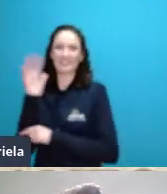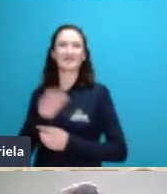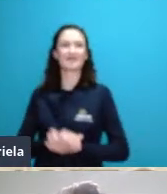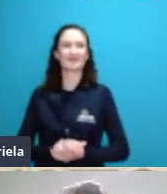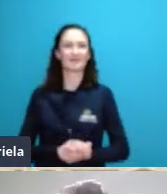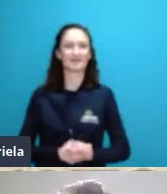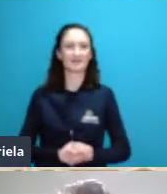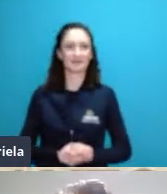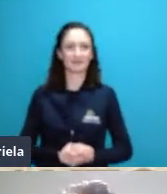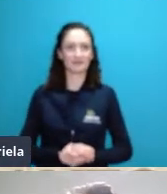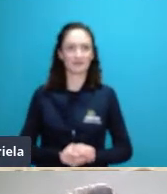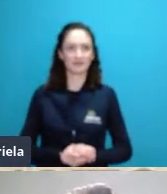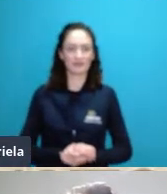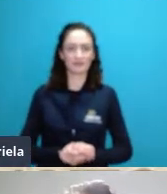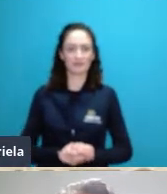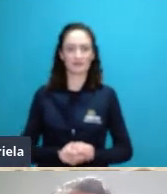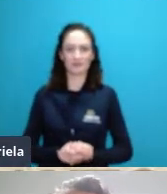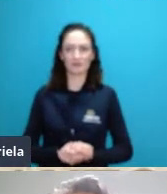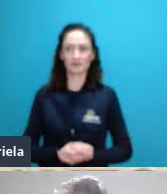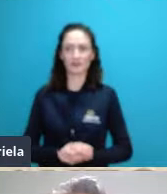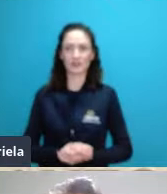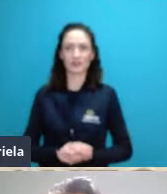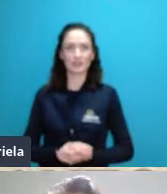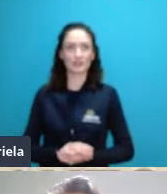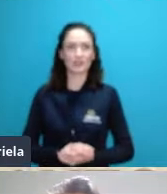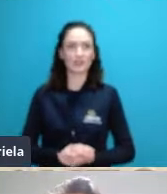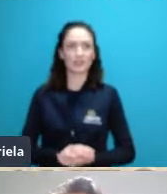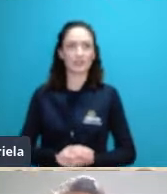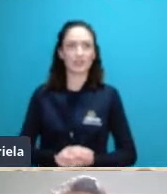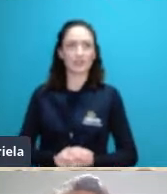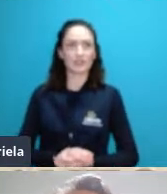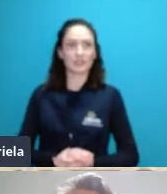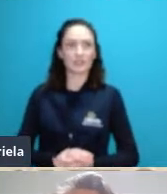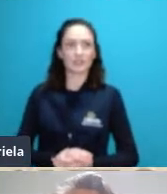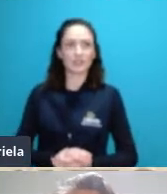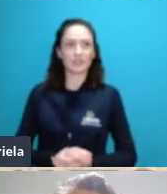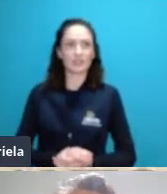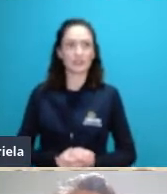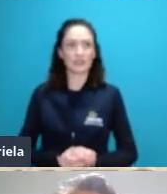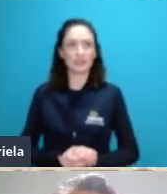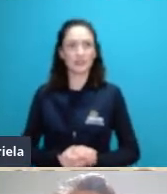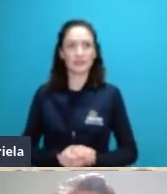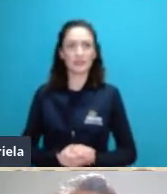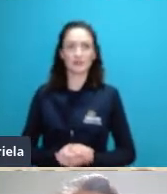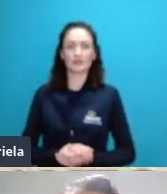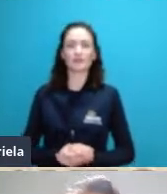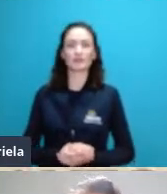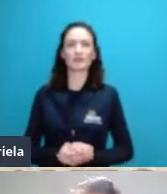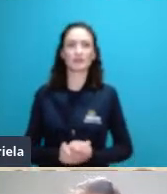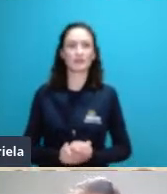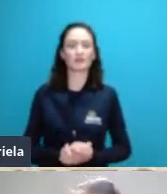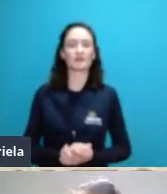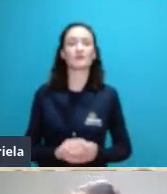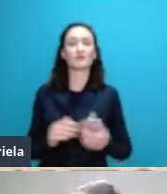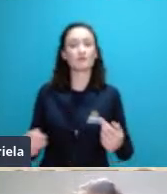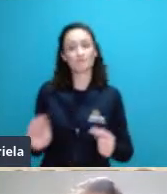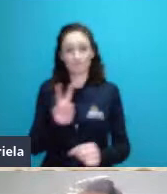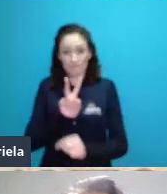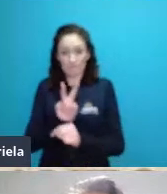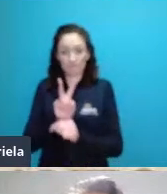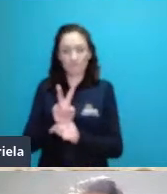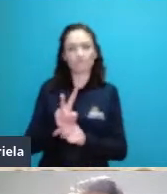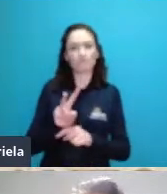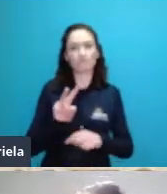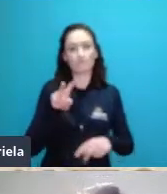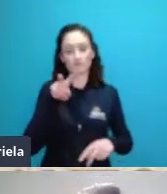pode mais um por favor essa visão holística seria importante para a conservação dos ecossistemas que conteriam as populações de